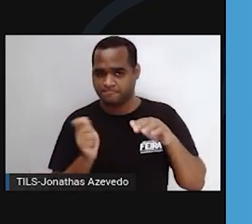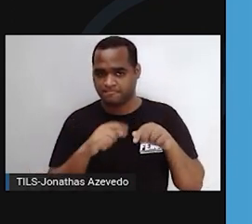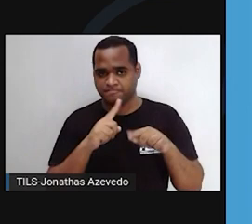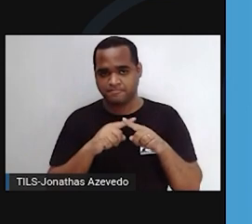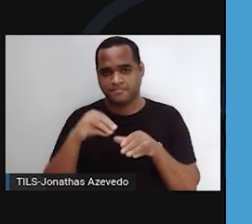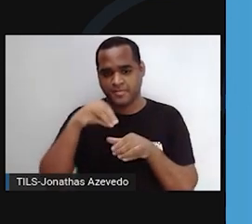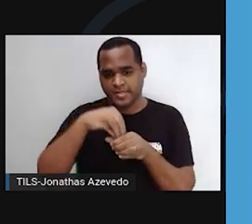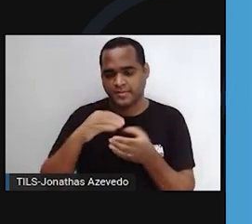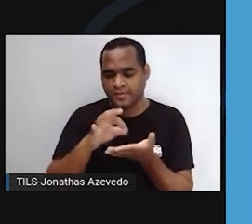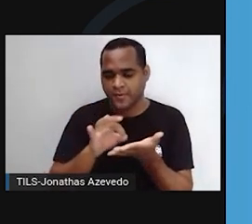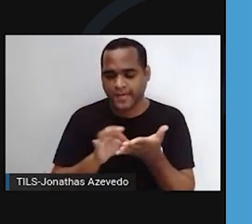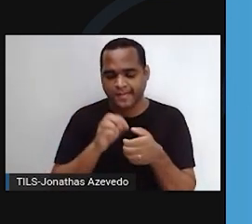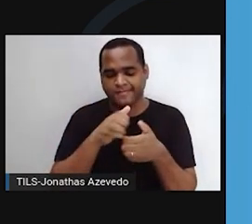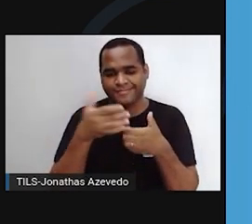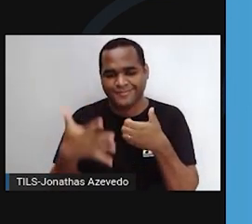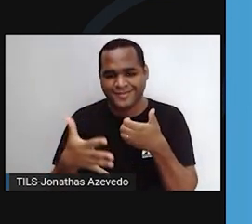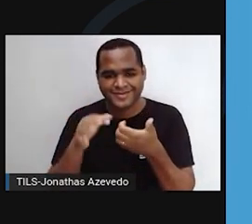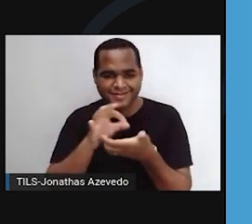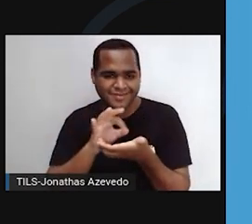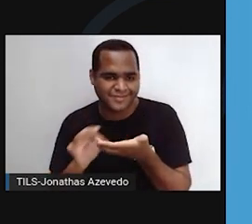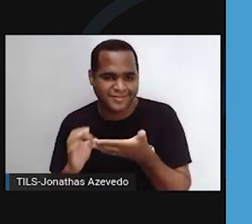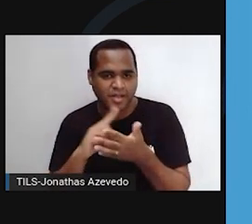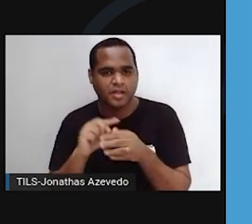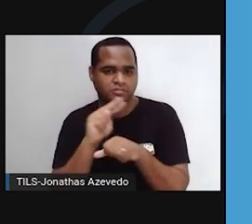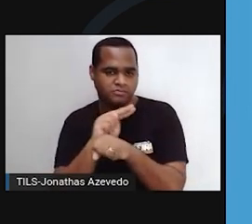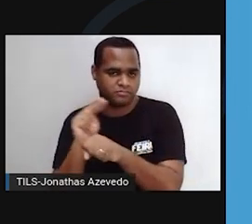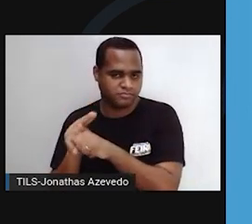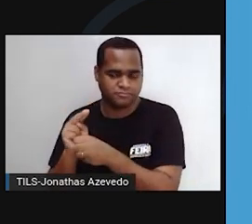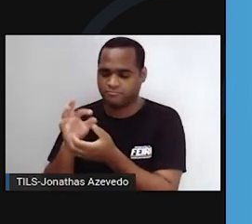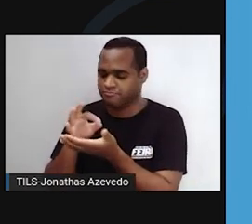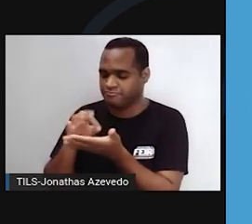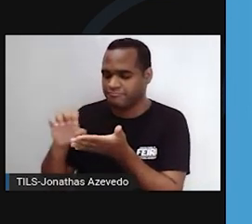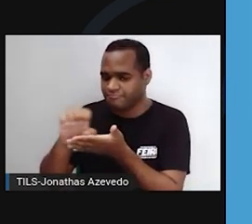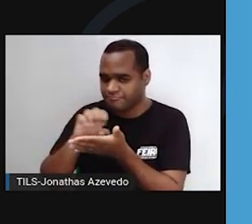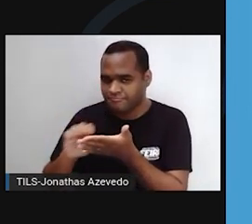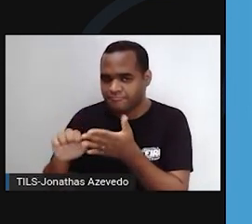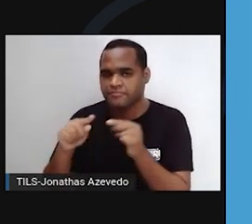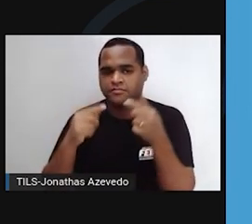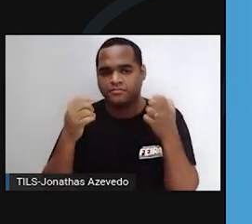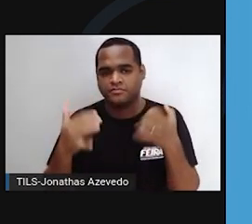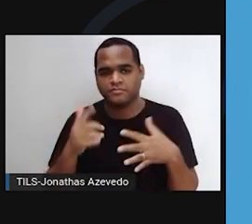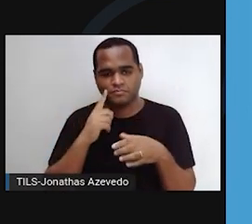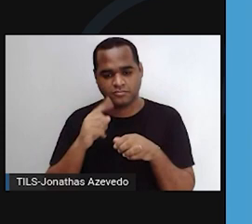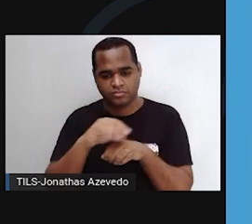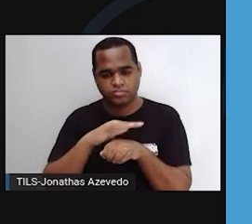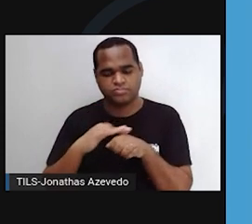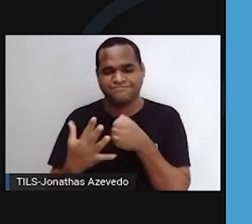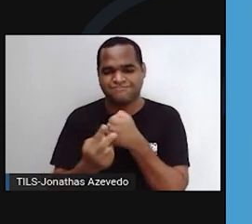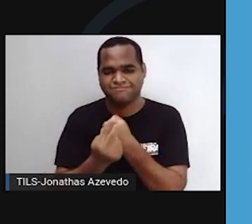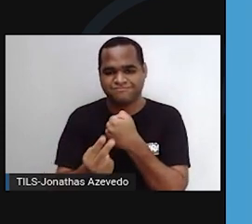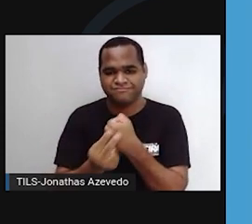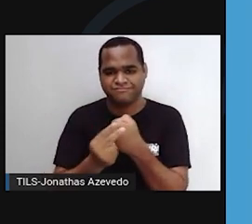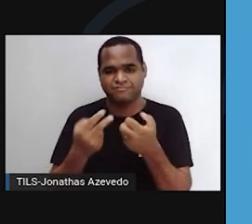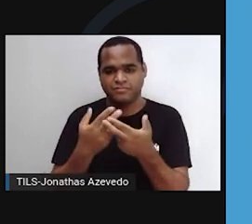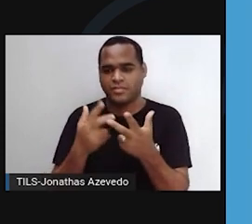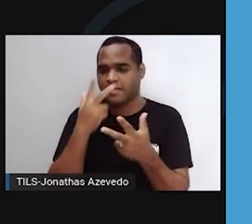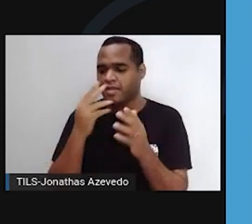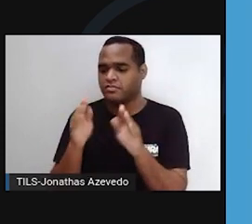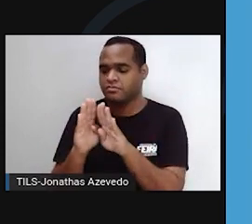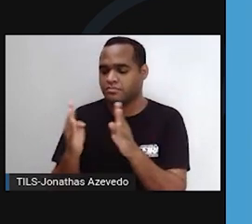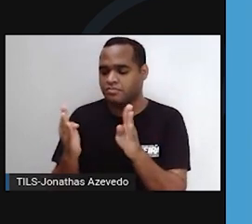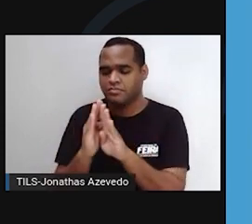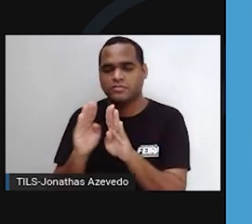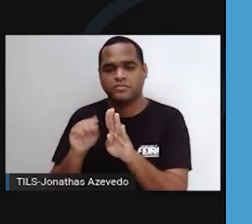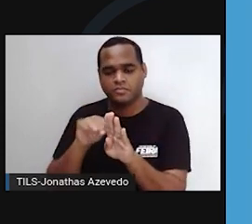e extracelular. Proteção das estruturas celulares. E permeabilidade seletiva, que é o controle da entrada e saída de